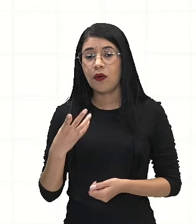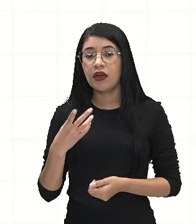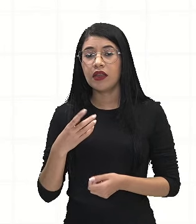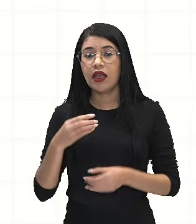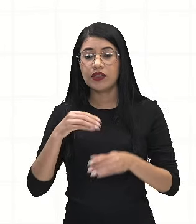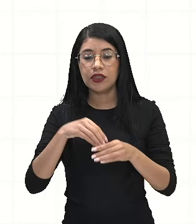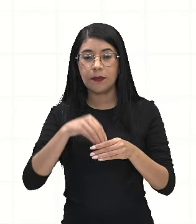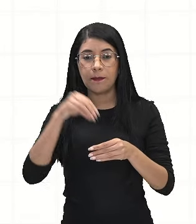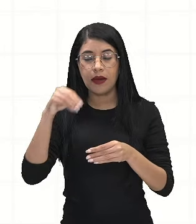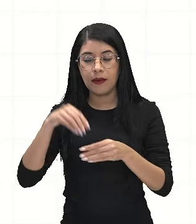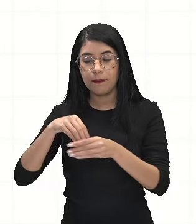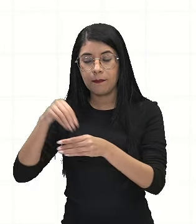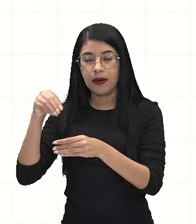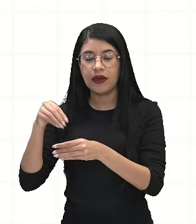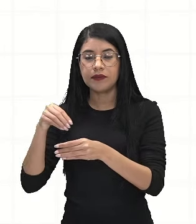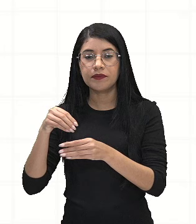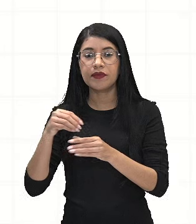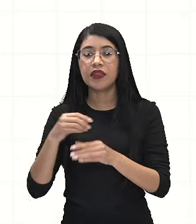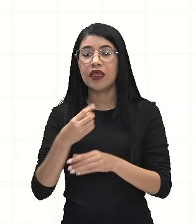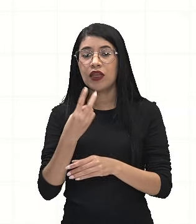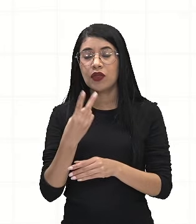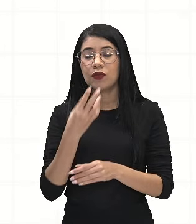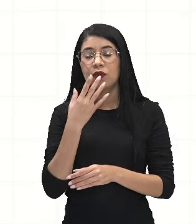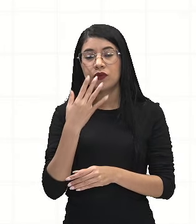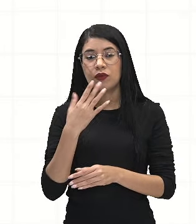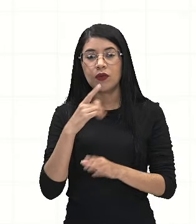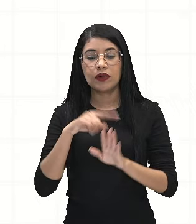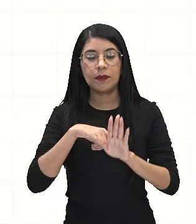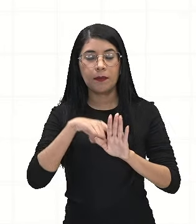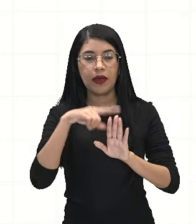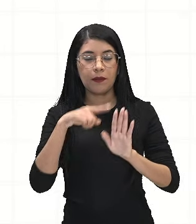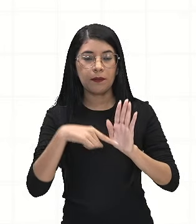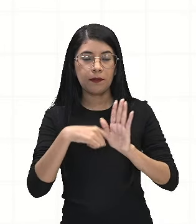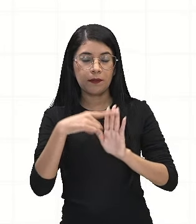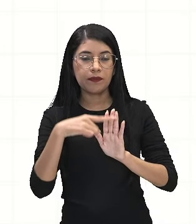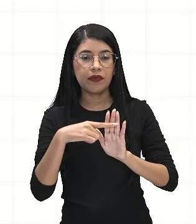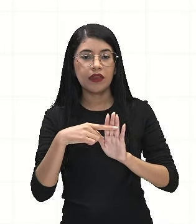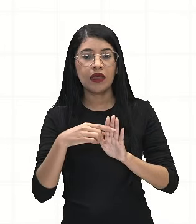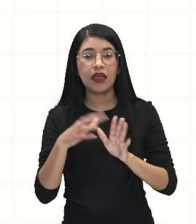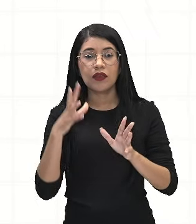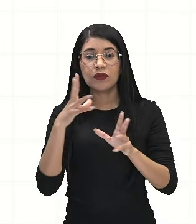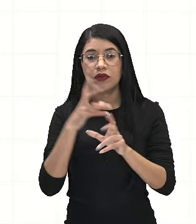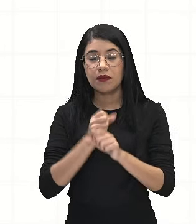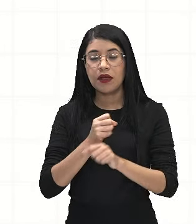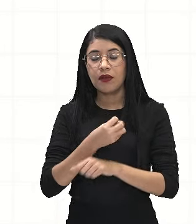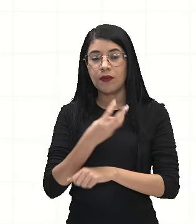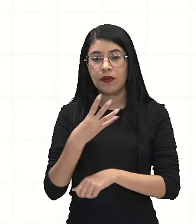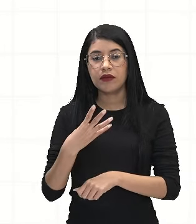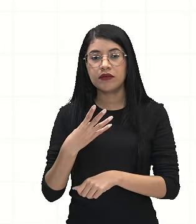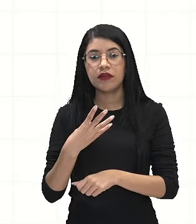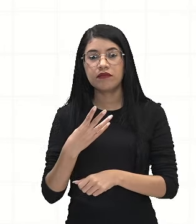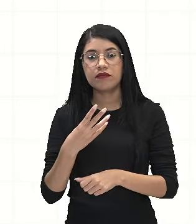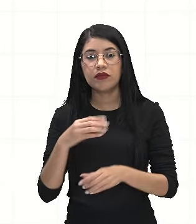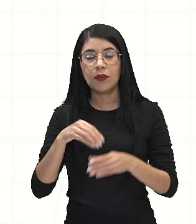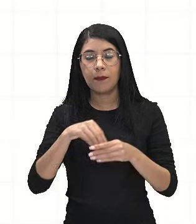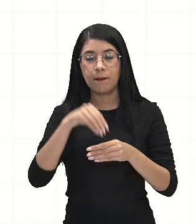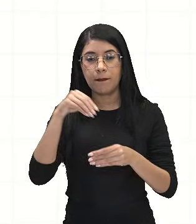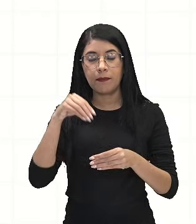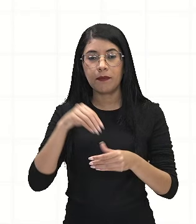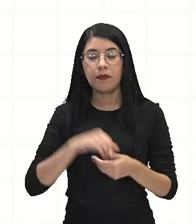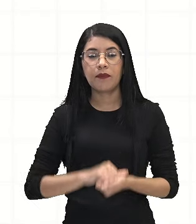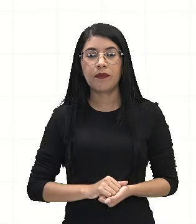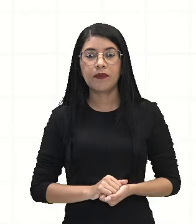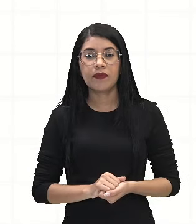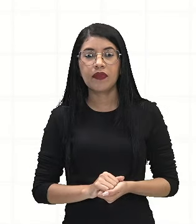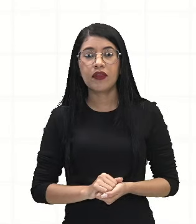cartas com duas cores que eu tenho sobre a quantidade total de cartas. Então, eu tenho só uma carta que é